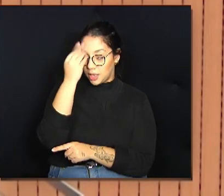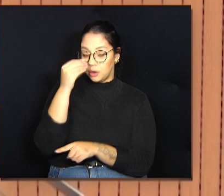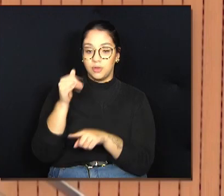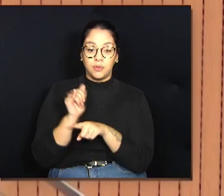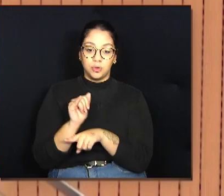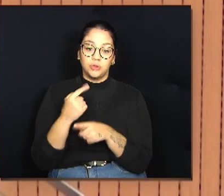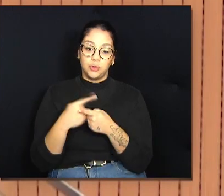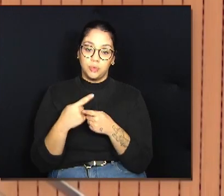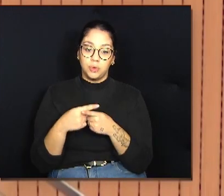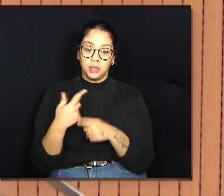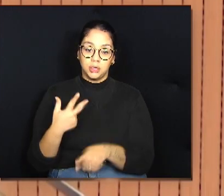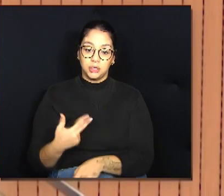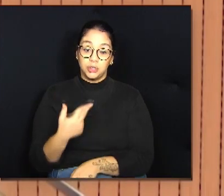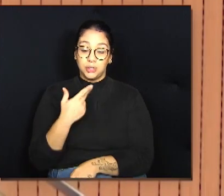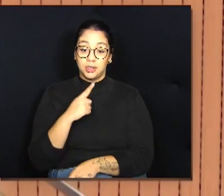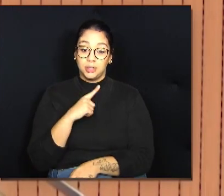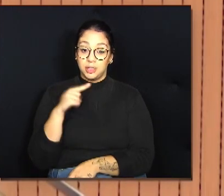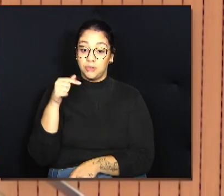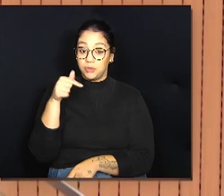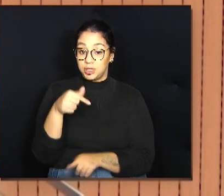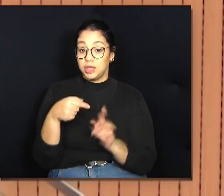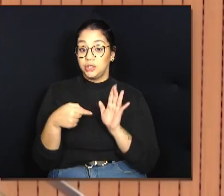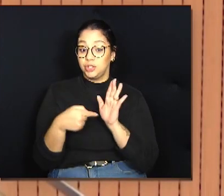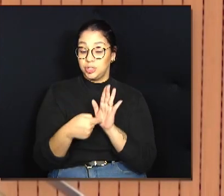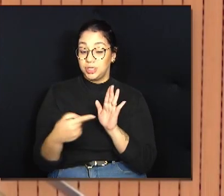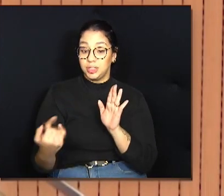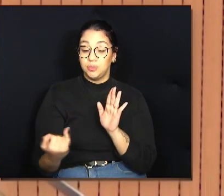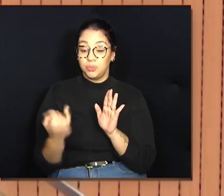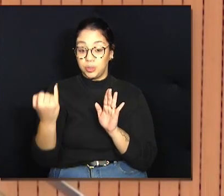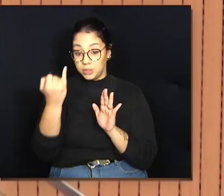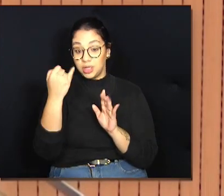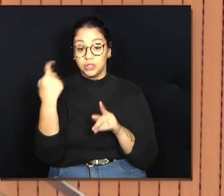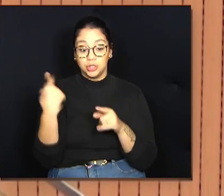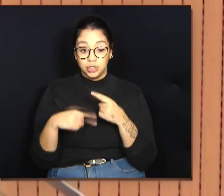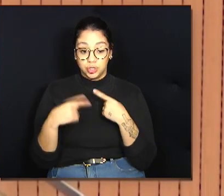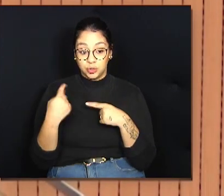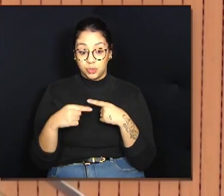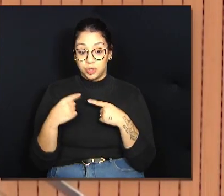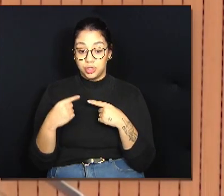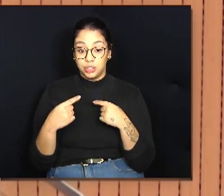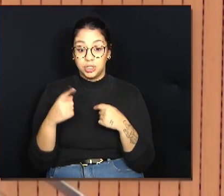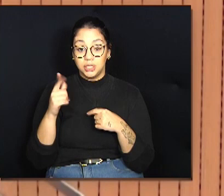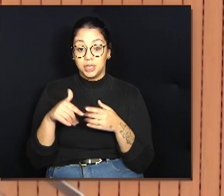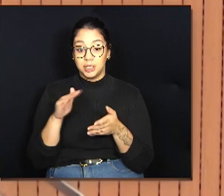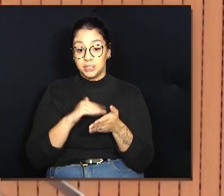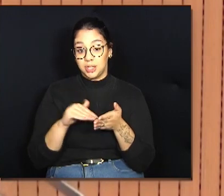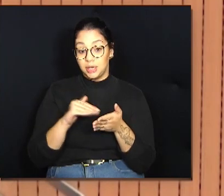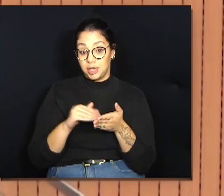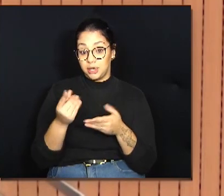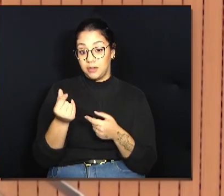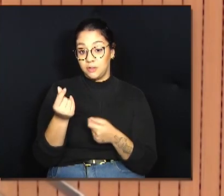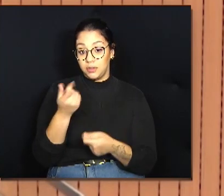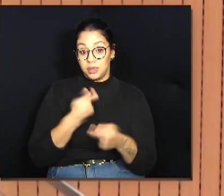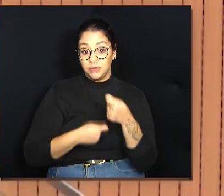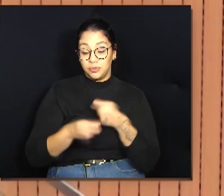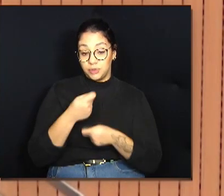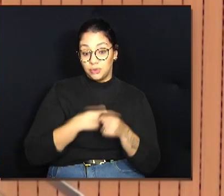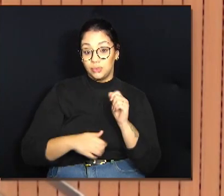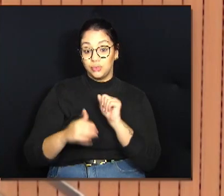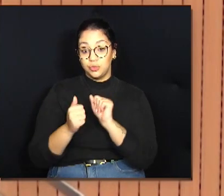trouxeram sete apontamentos importantes para a gente discutir com a Secretaria de Finanças e junto com o prefeito.